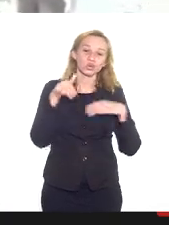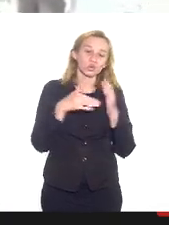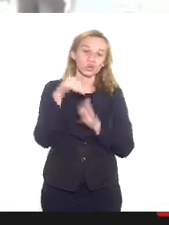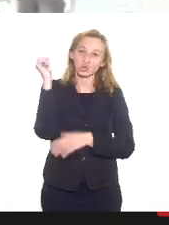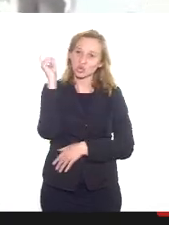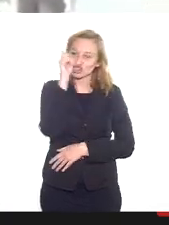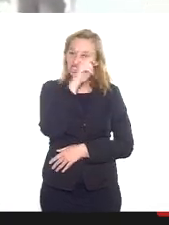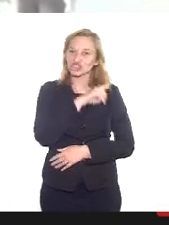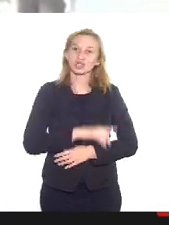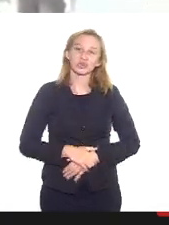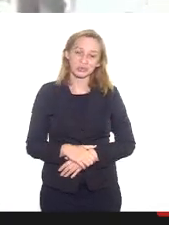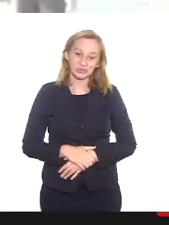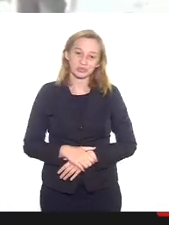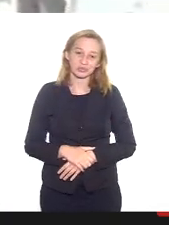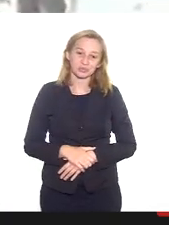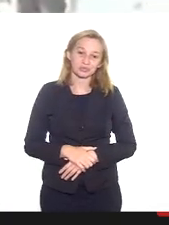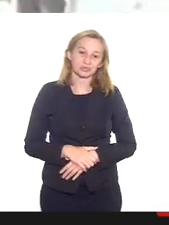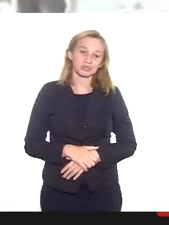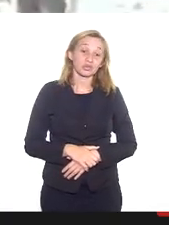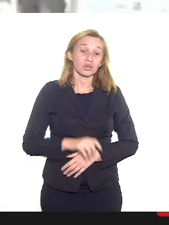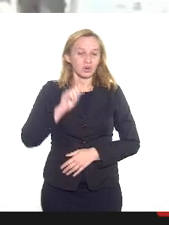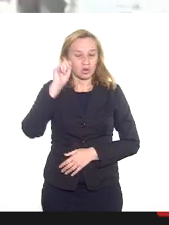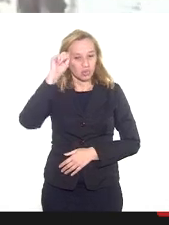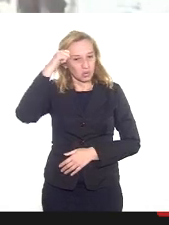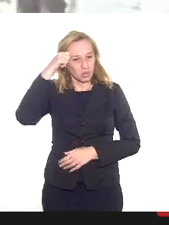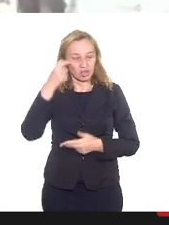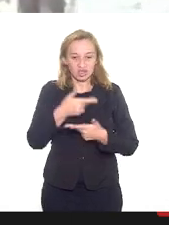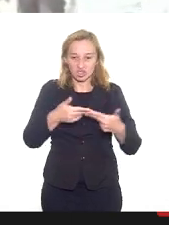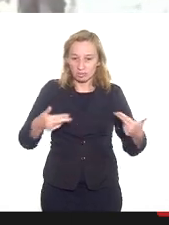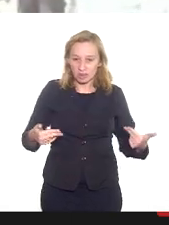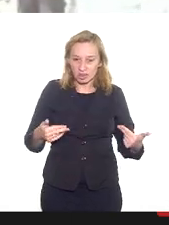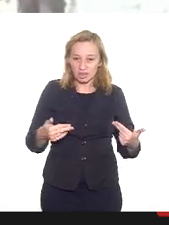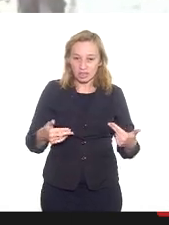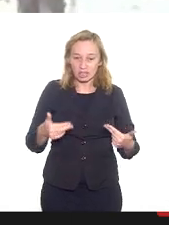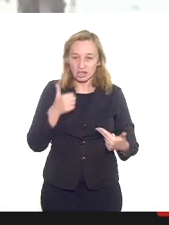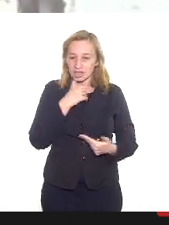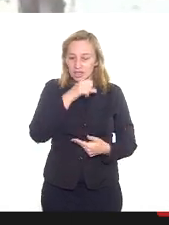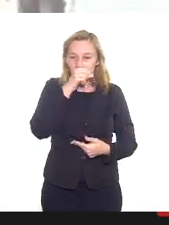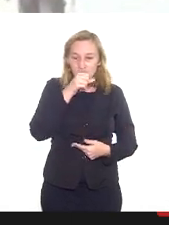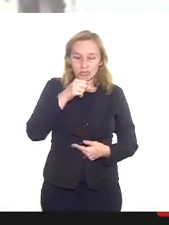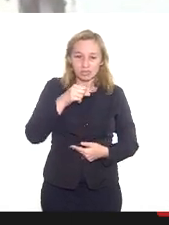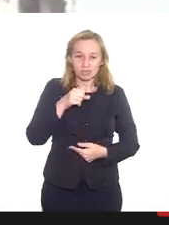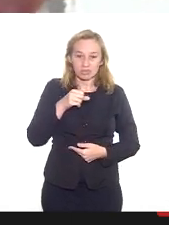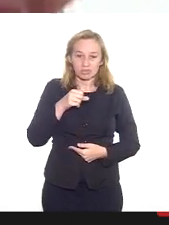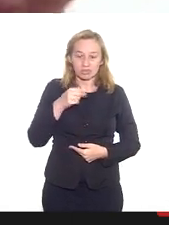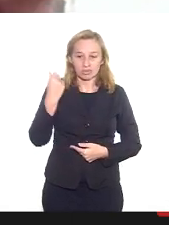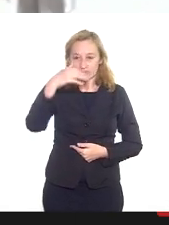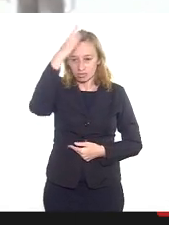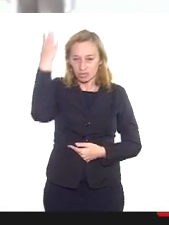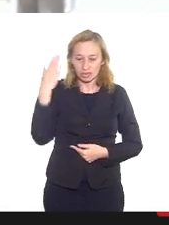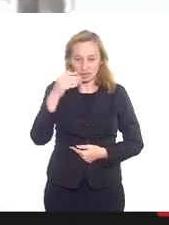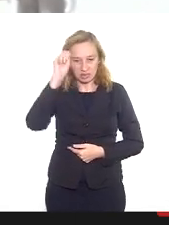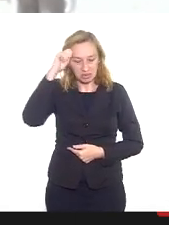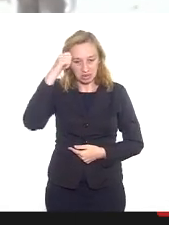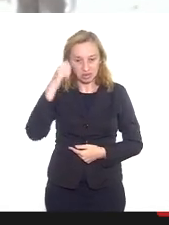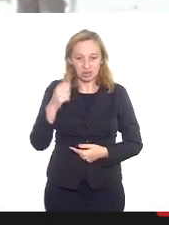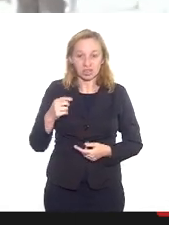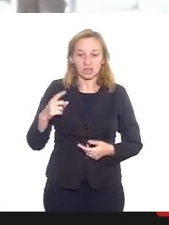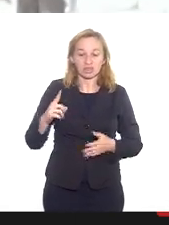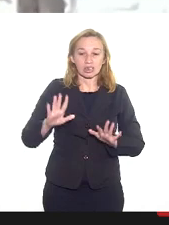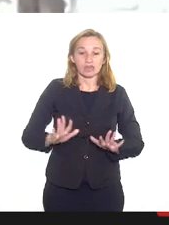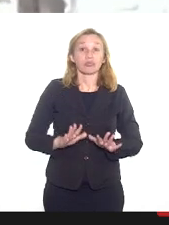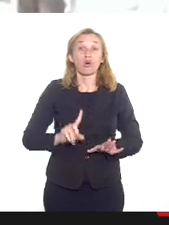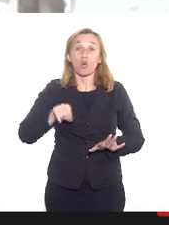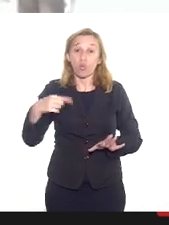dificuldades possíveis. Coisa de preto e de povo mais africano não interessa para ninguém. Então, está aí a nossa dificuldade.